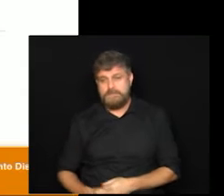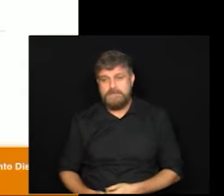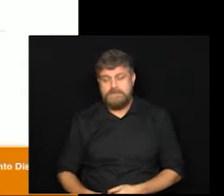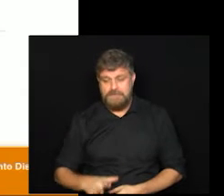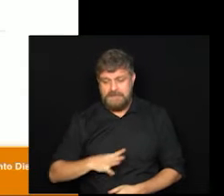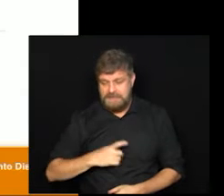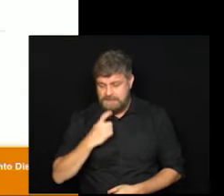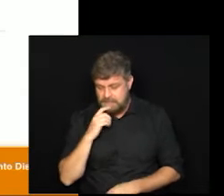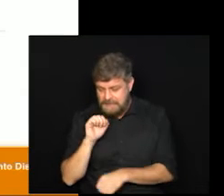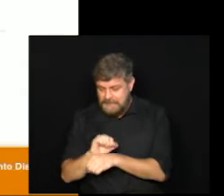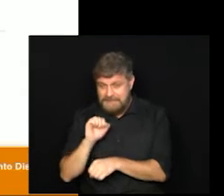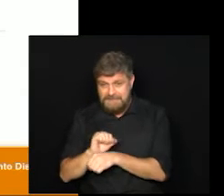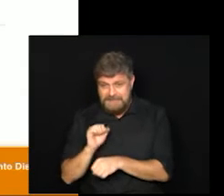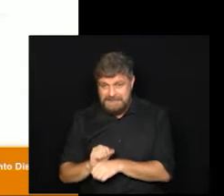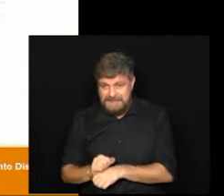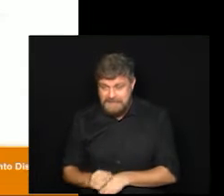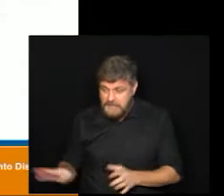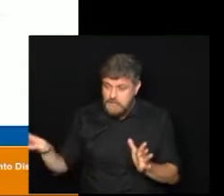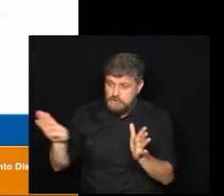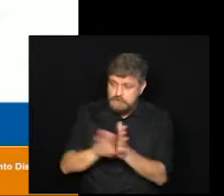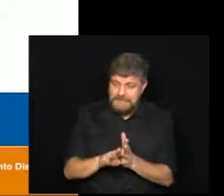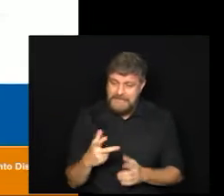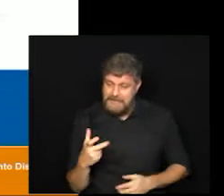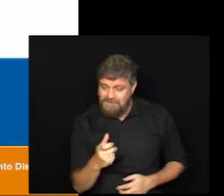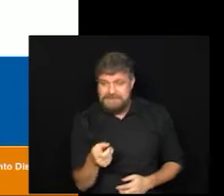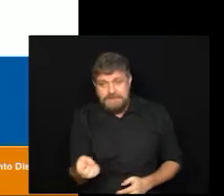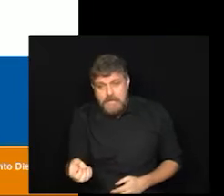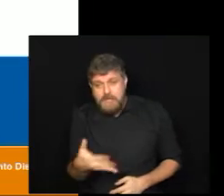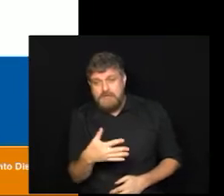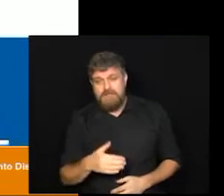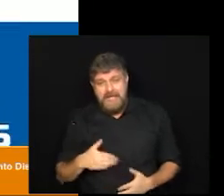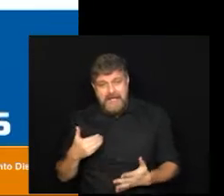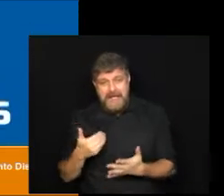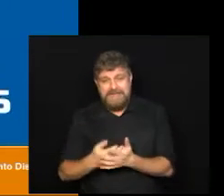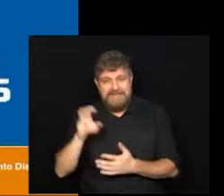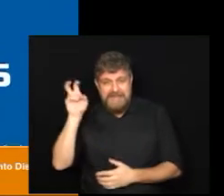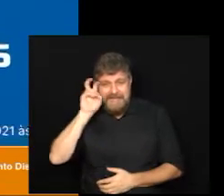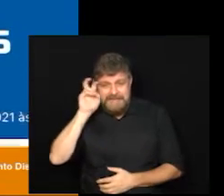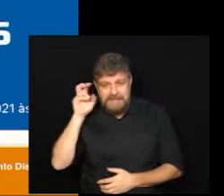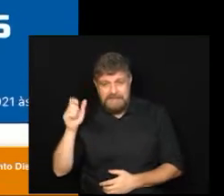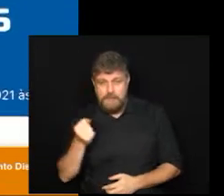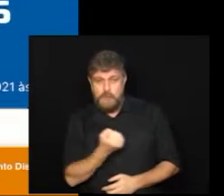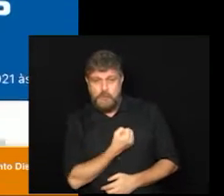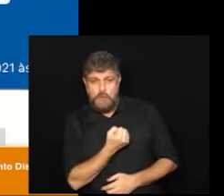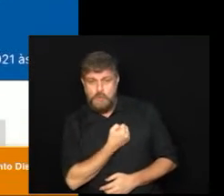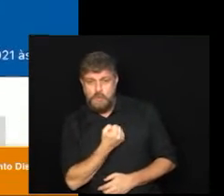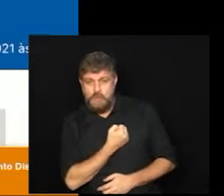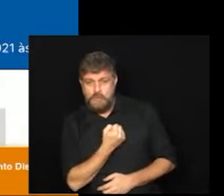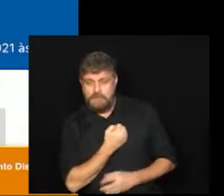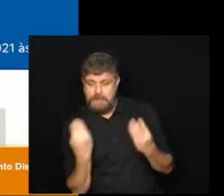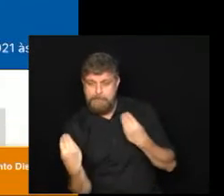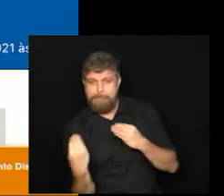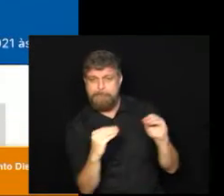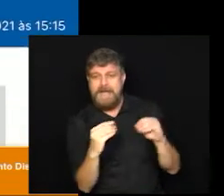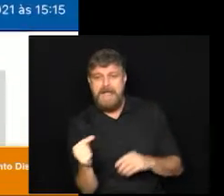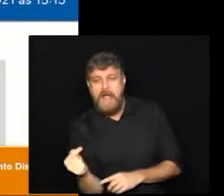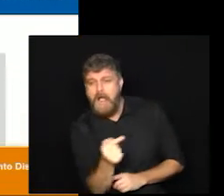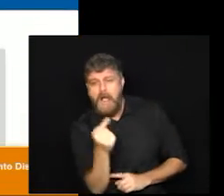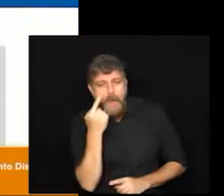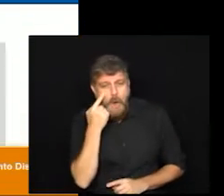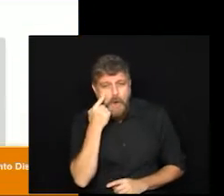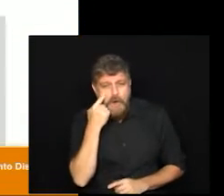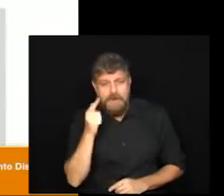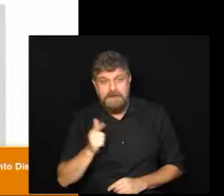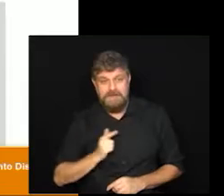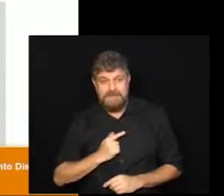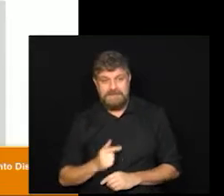aguarda essas novas doses. E até a quinta-feira, que a gente tem aí os dados tabulados na cidade, olha,